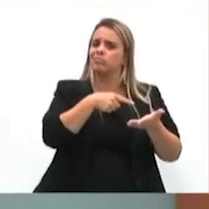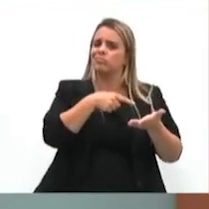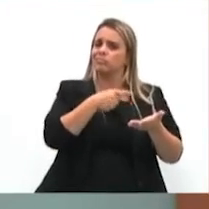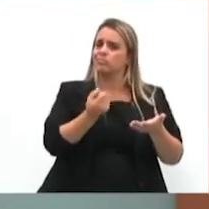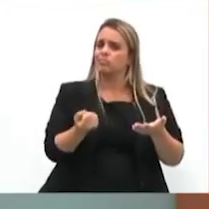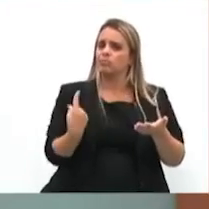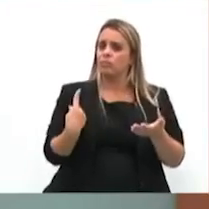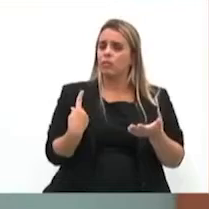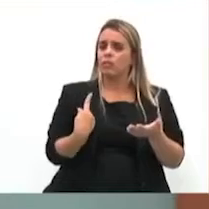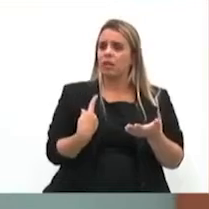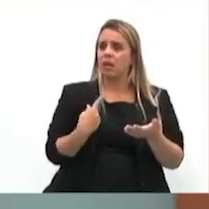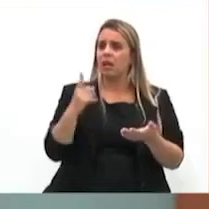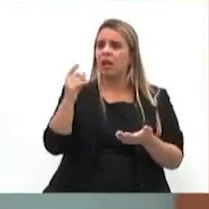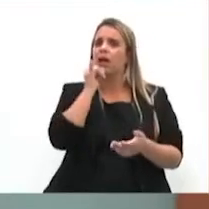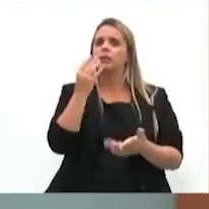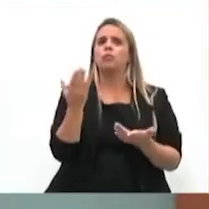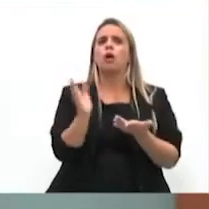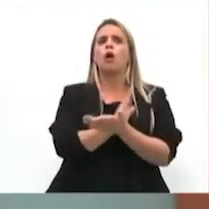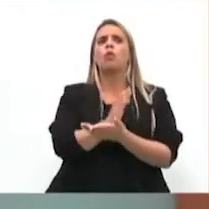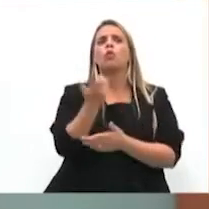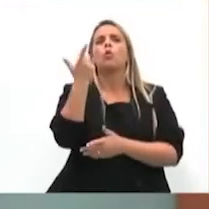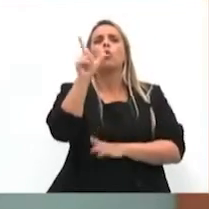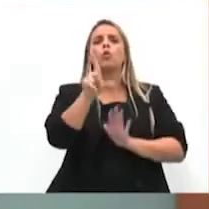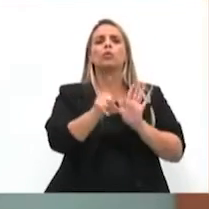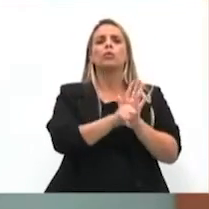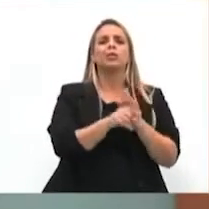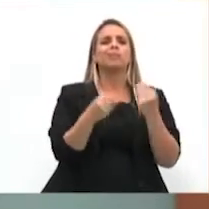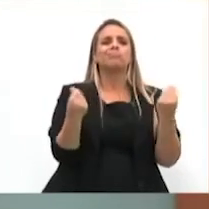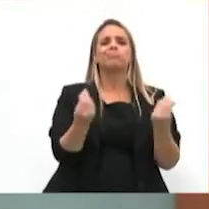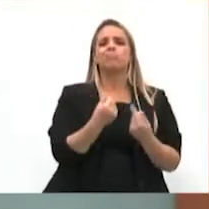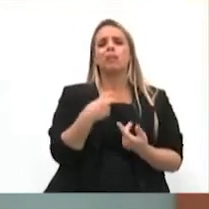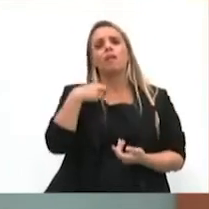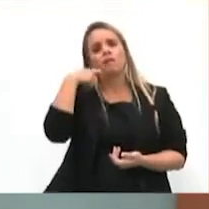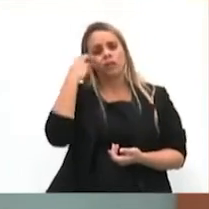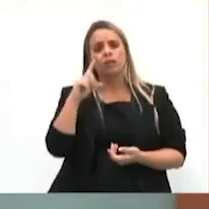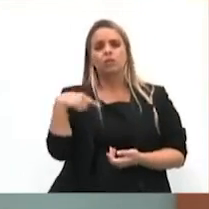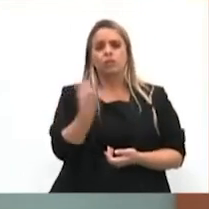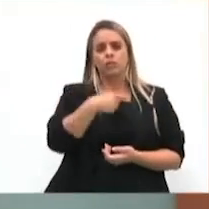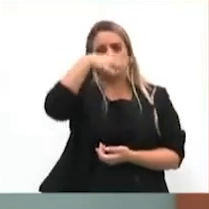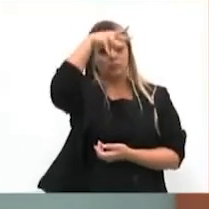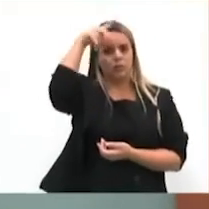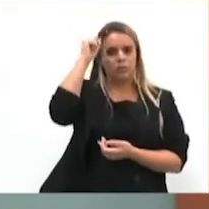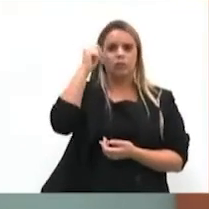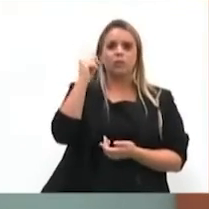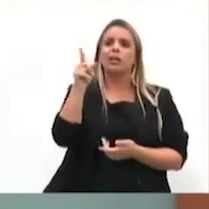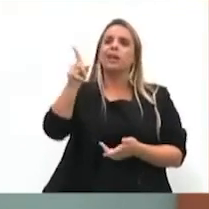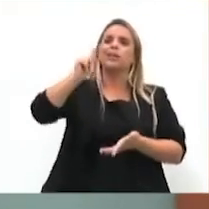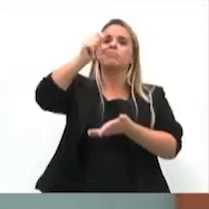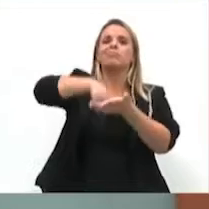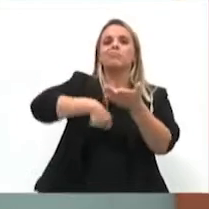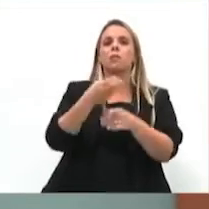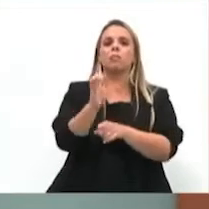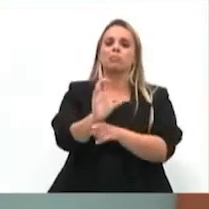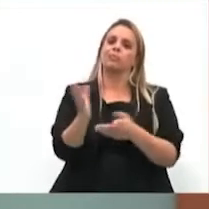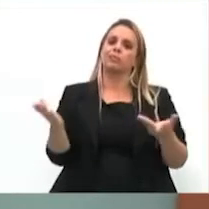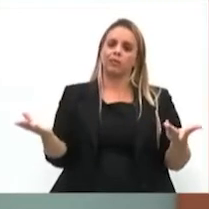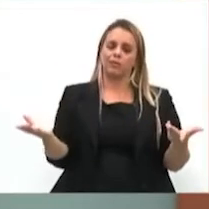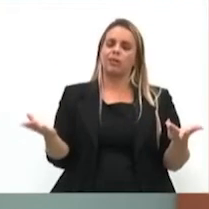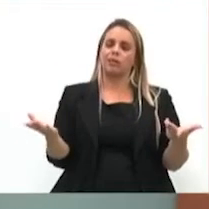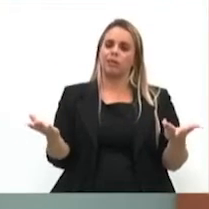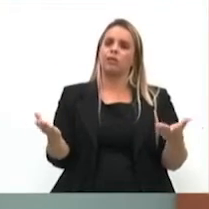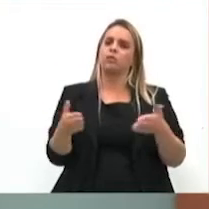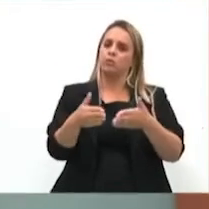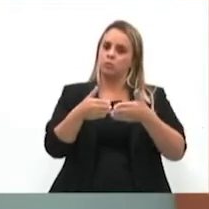E sanciona algumas leis que são uma vergonha para o Estado e para o nosso povo. Então, quero pedir